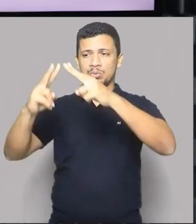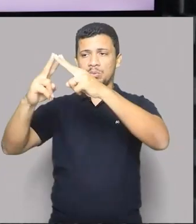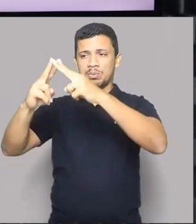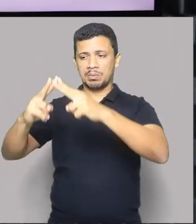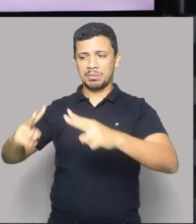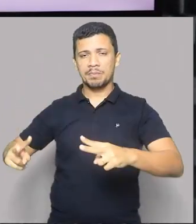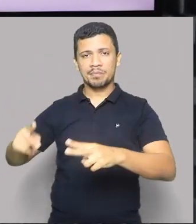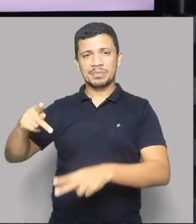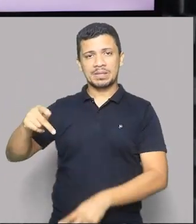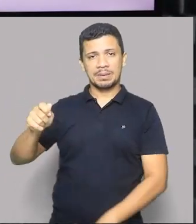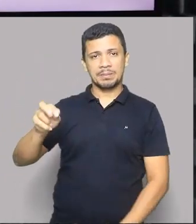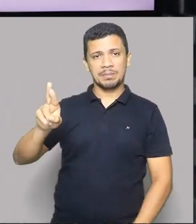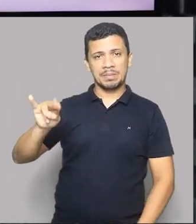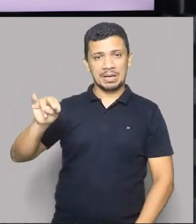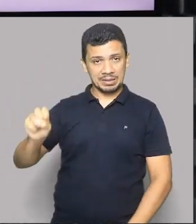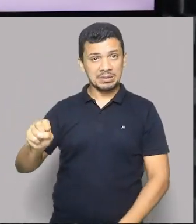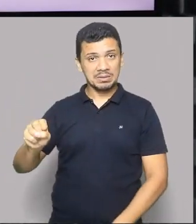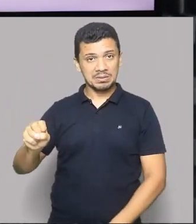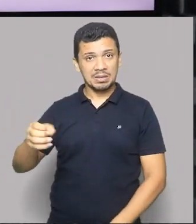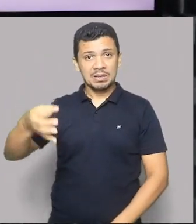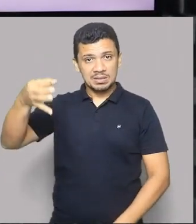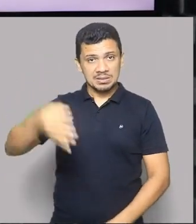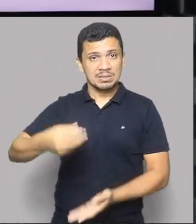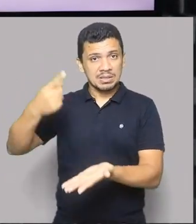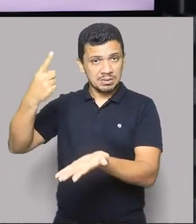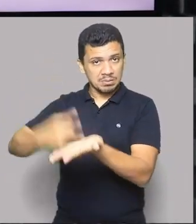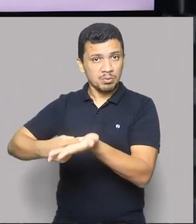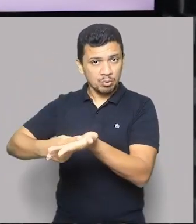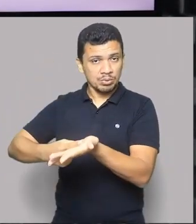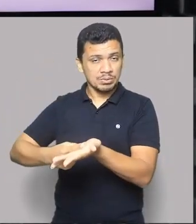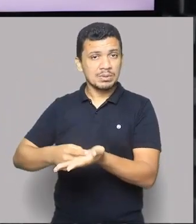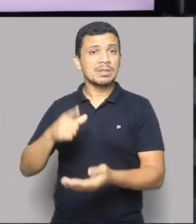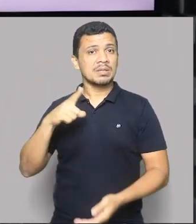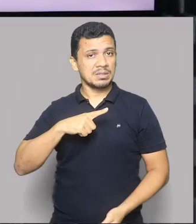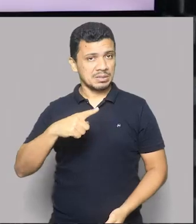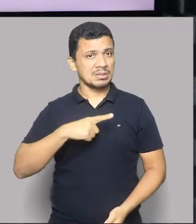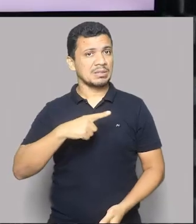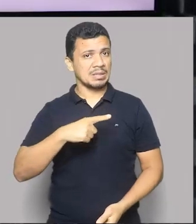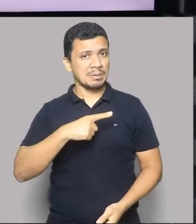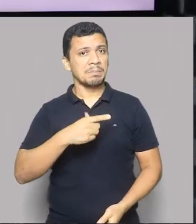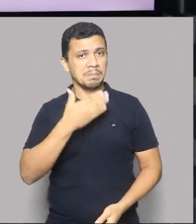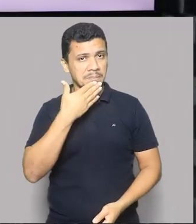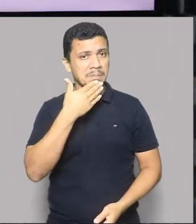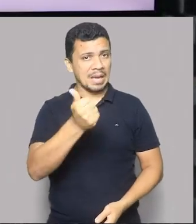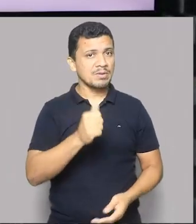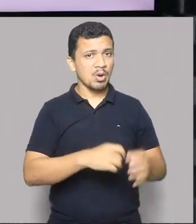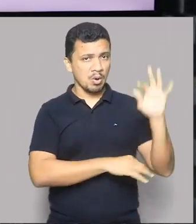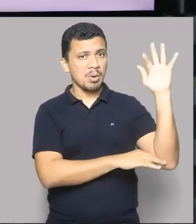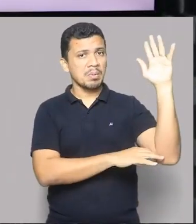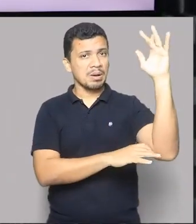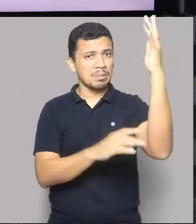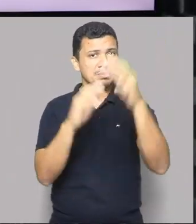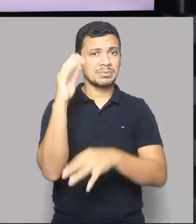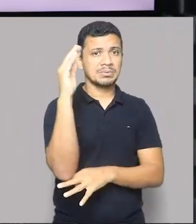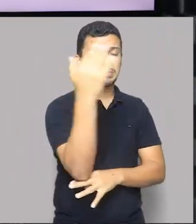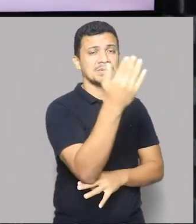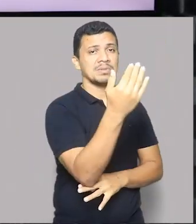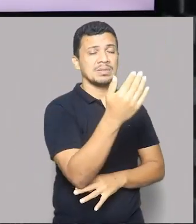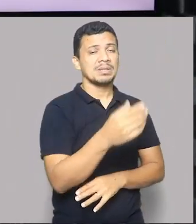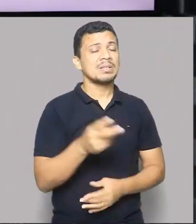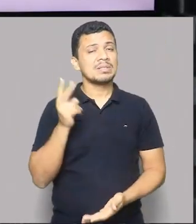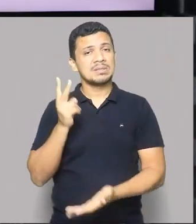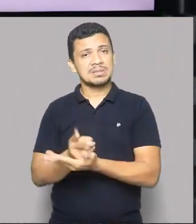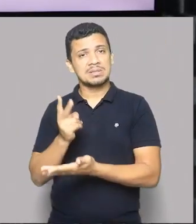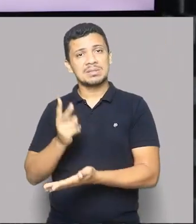colocado de forma correta, nós teremos efeitos positivos. O meio ambiente sempre vai agradecer quando existem